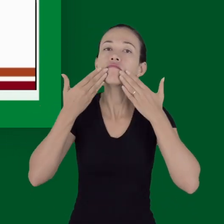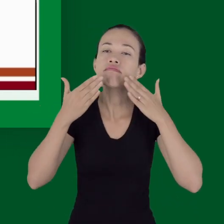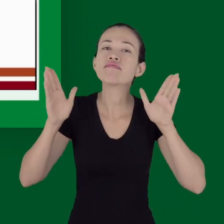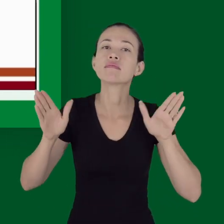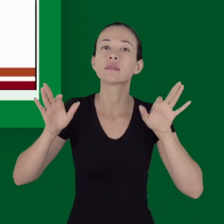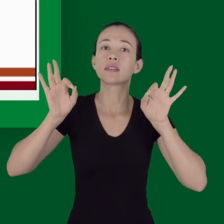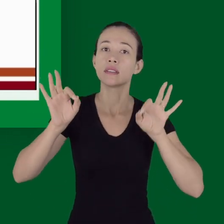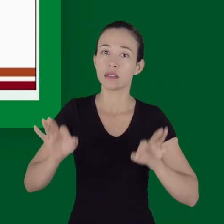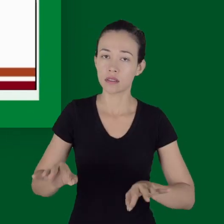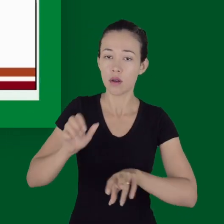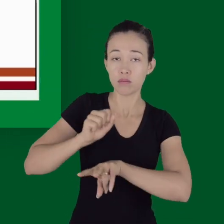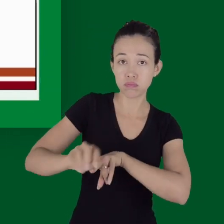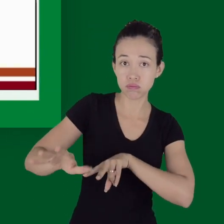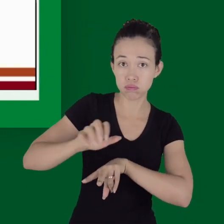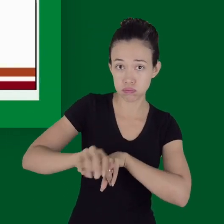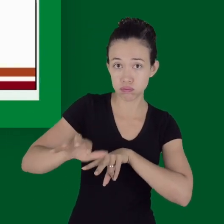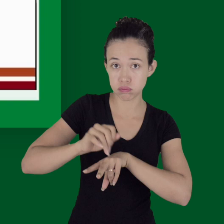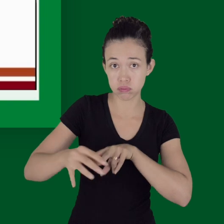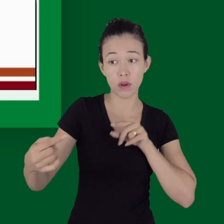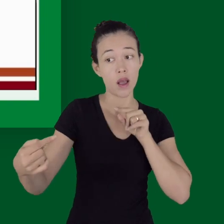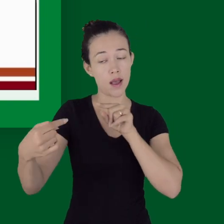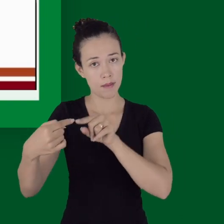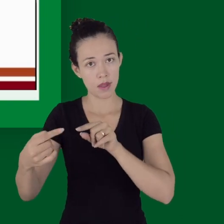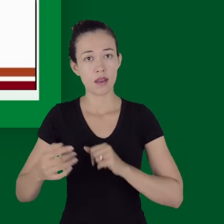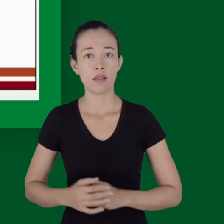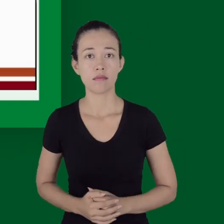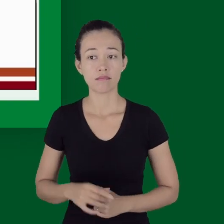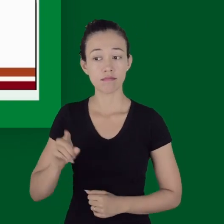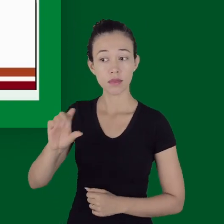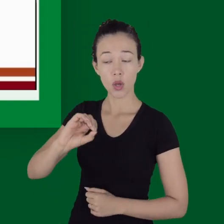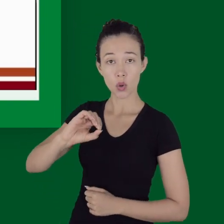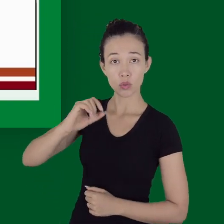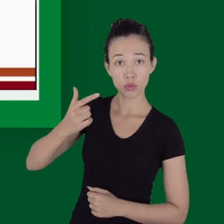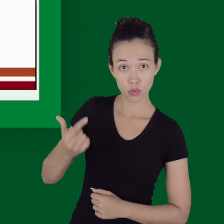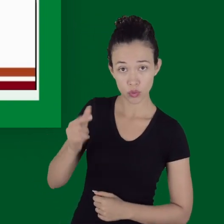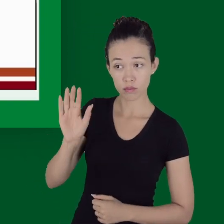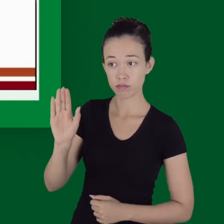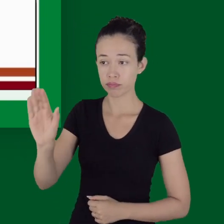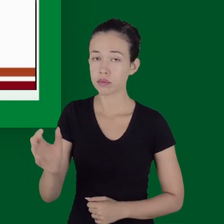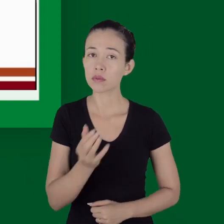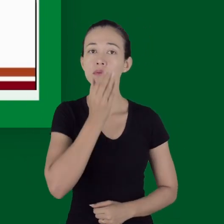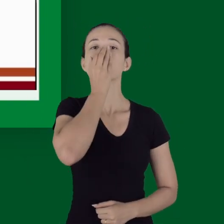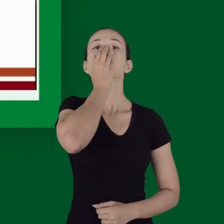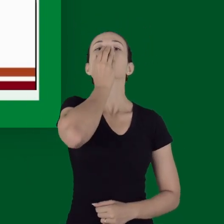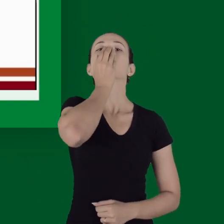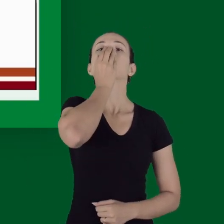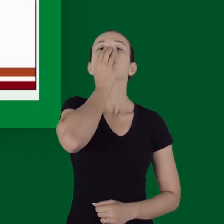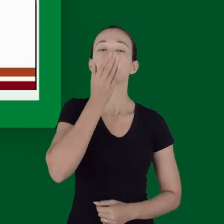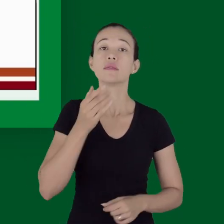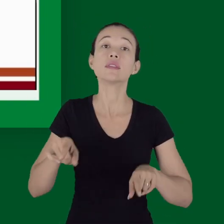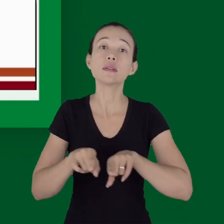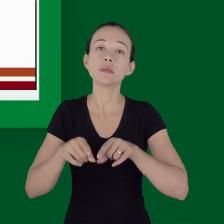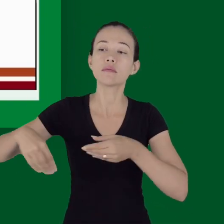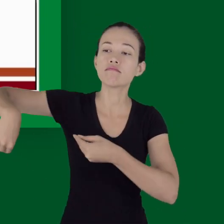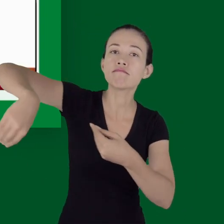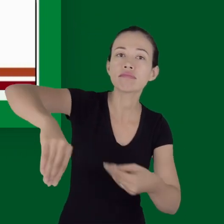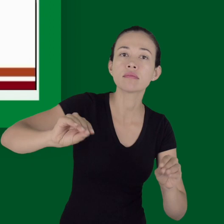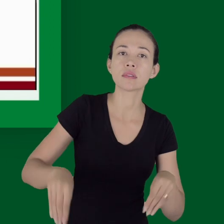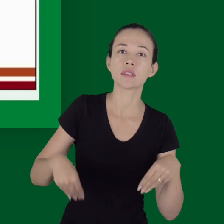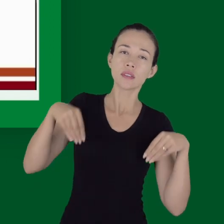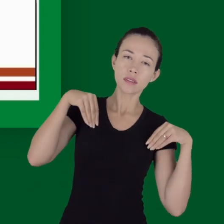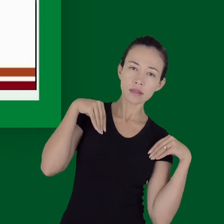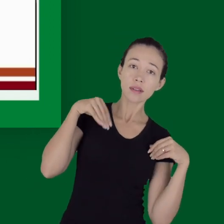ventilação adequada com a via aérea pérvia. A gente também precisa usar oxigênio suplementar.